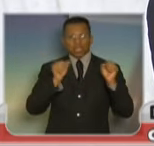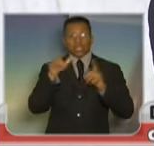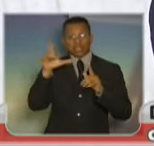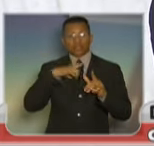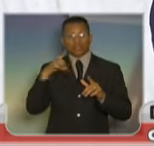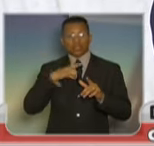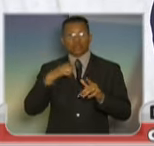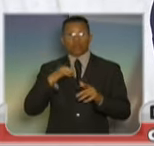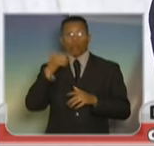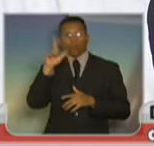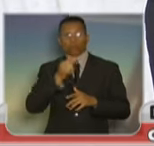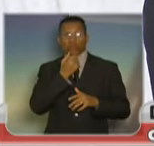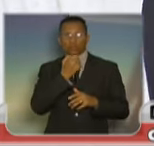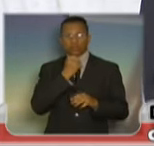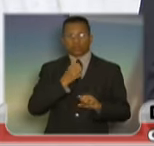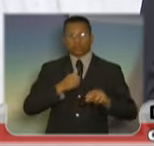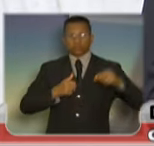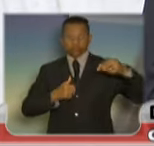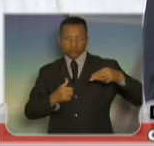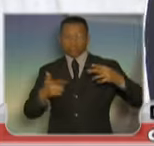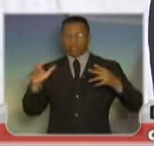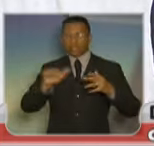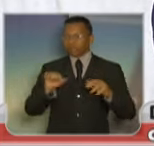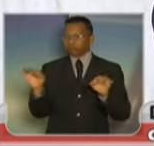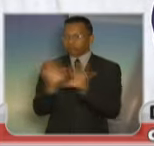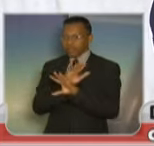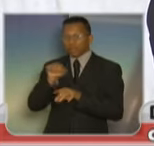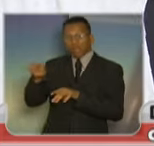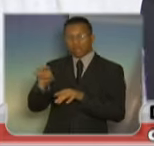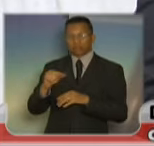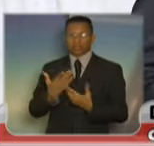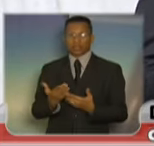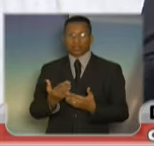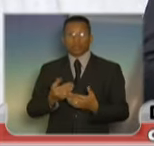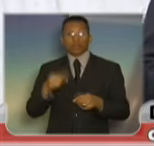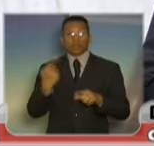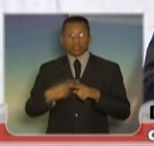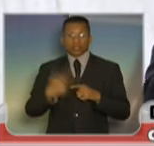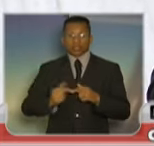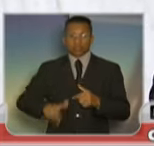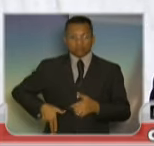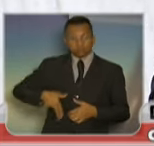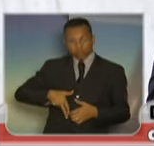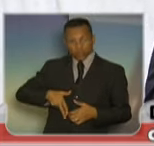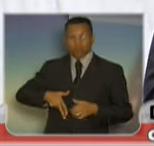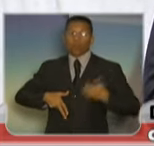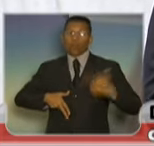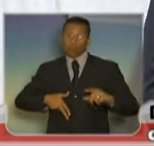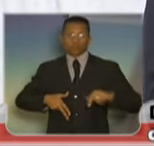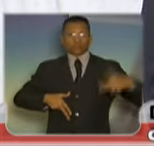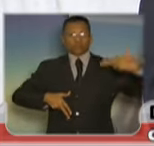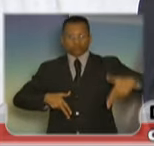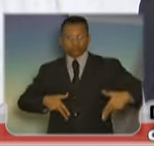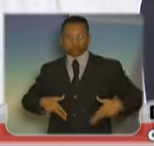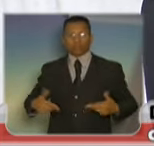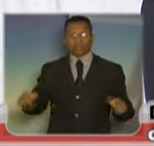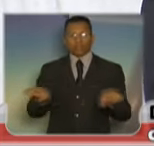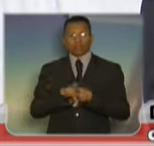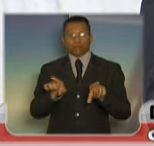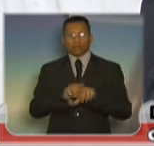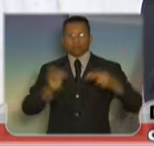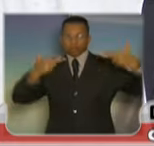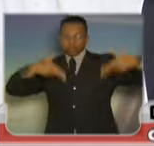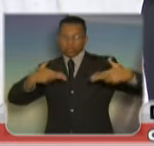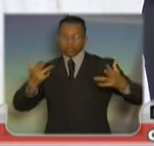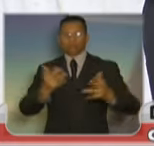esse absurdo. Para se confrontar com o indivíduo armado, somente outro indivíduo armado. Se tivesse algum segurança